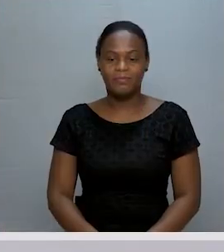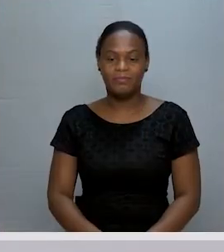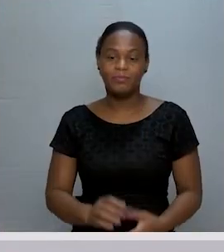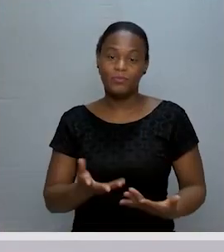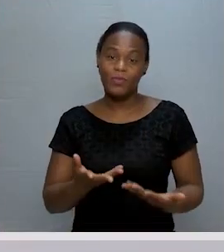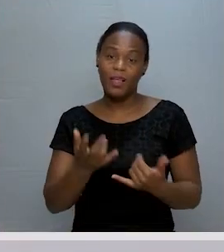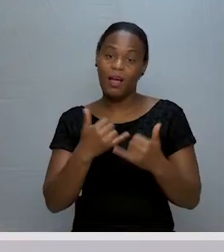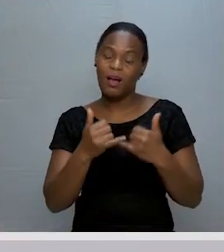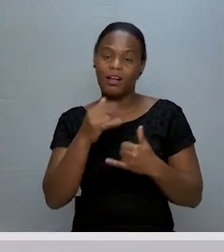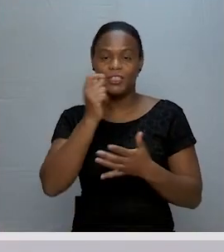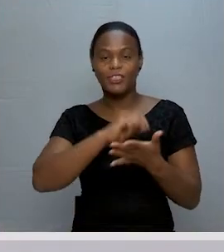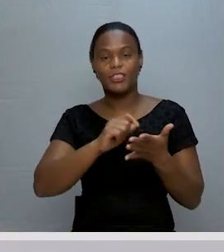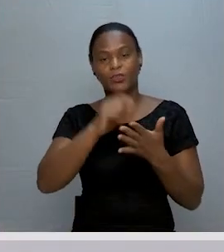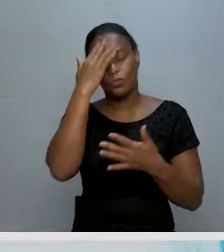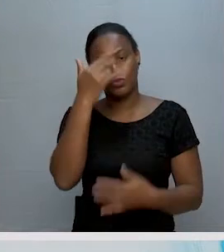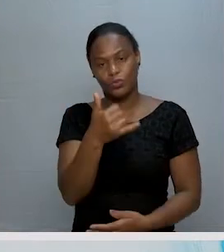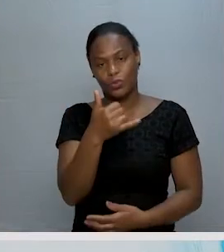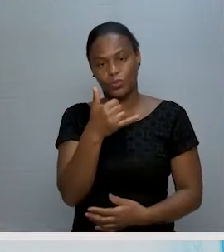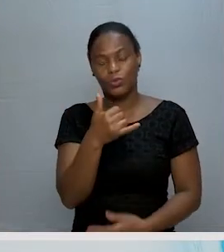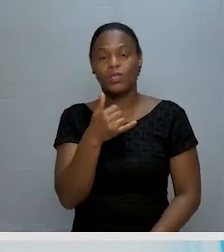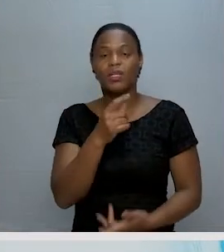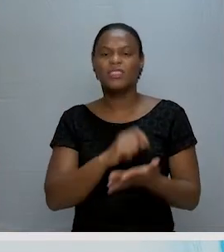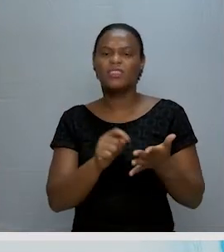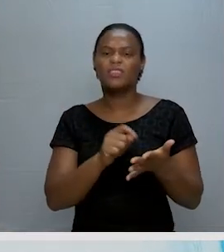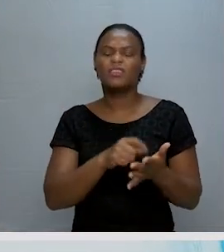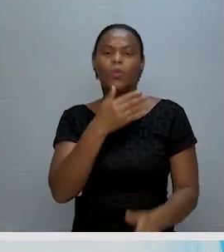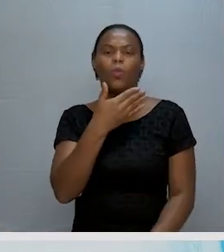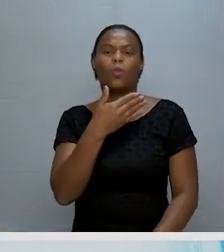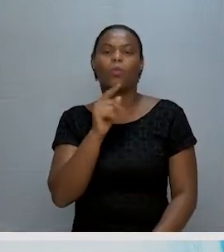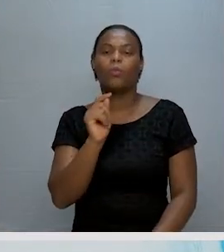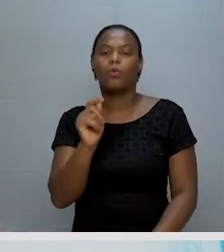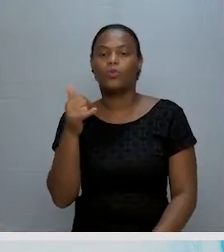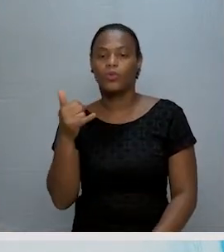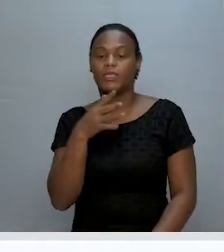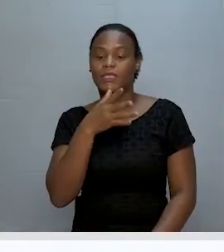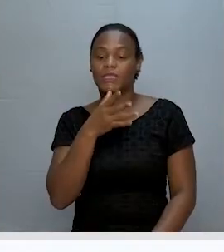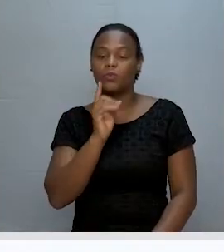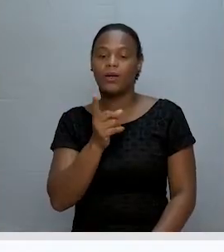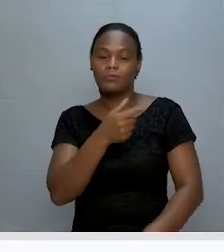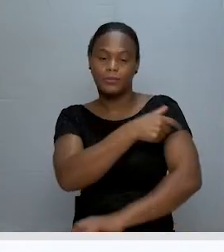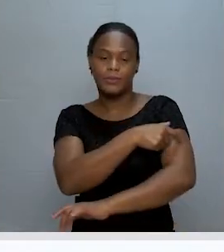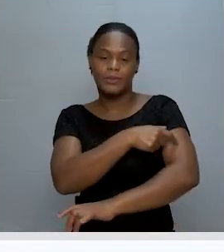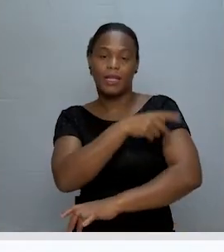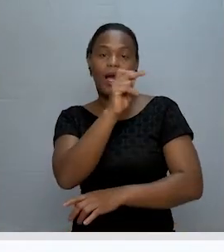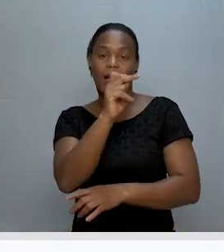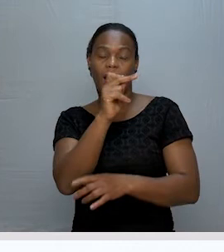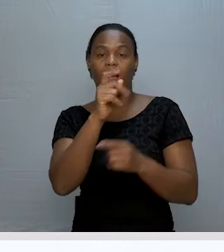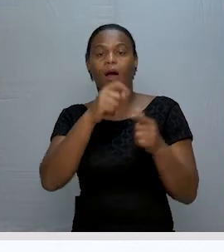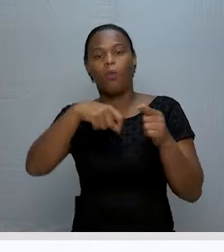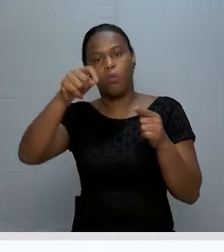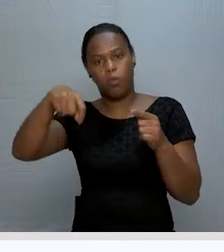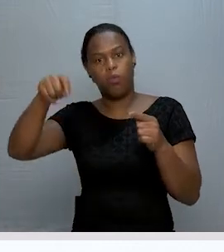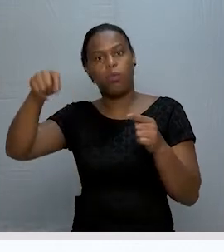Passamos agora para o segundo exercício, que é o exercício 1.2. Diz o seguinte. Representa o conjunto A em